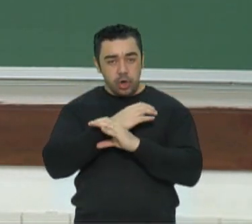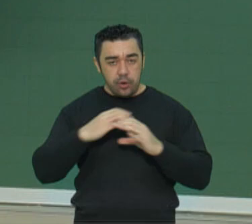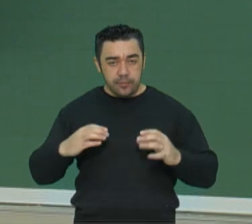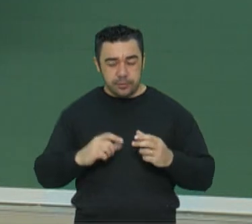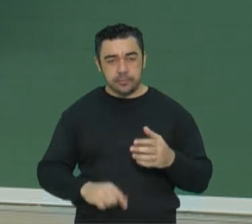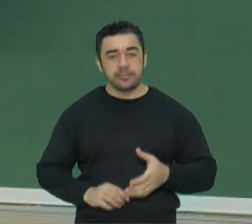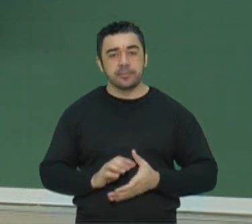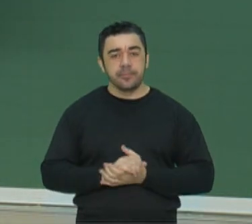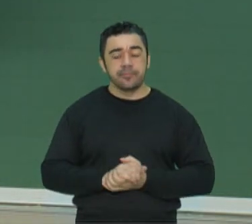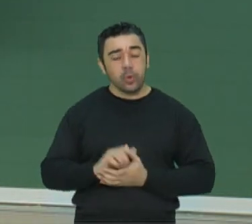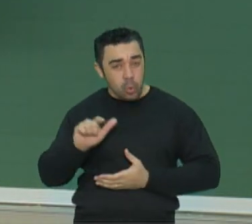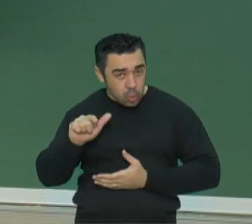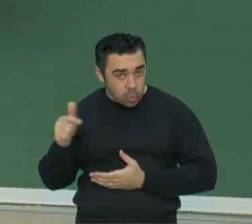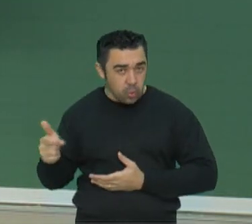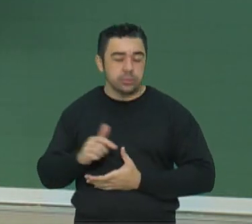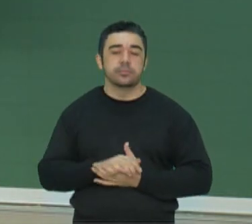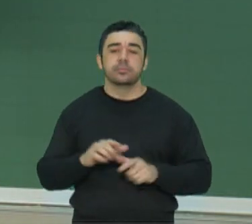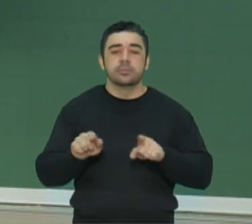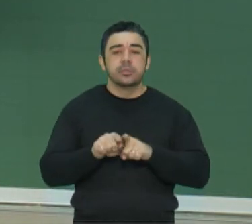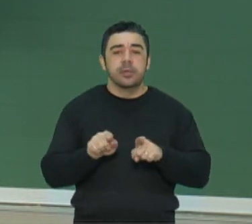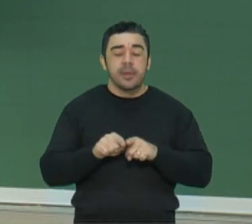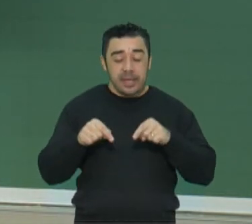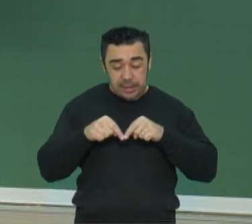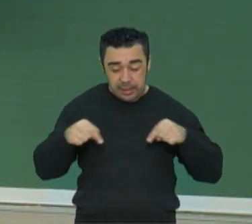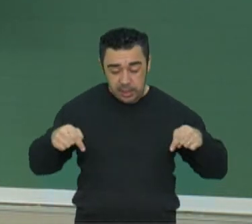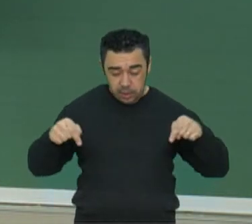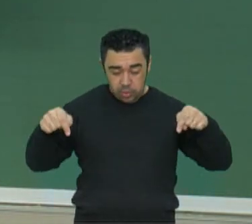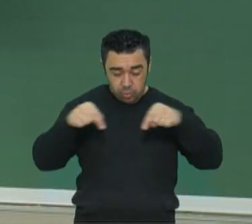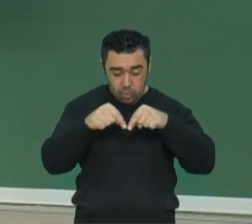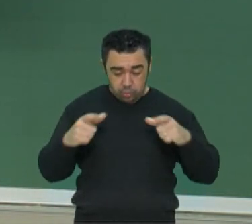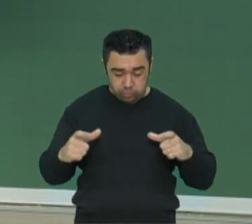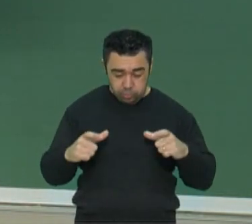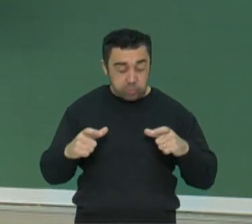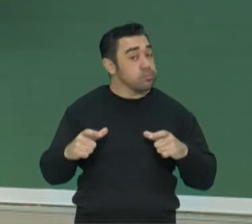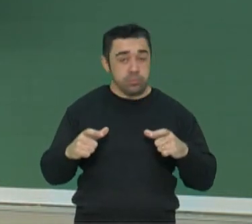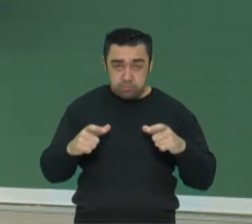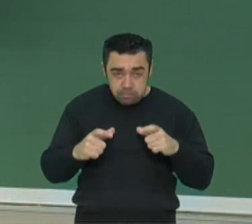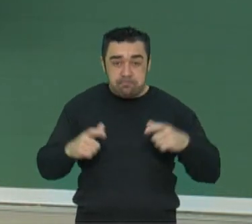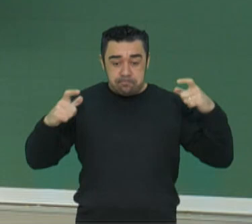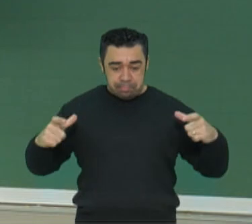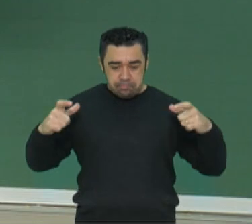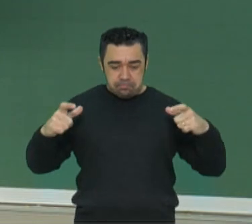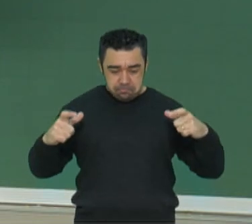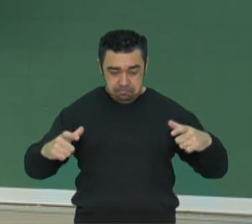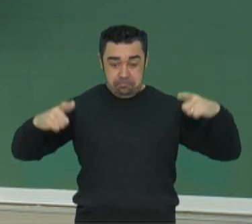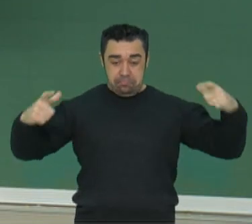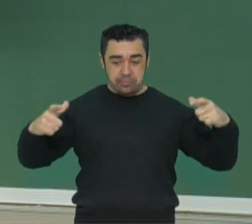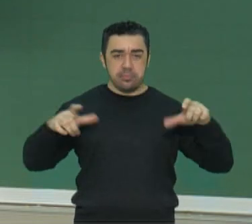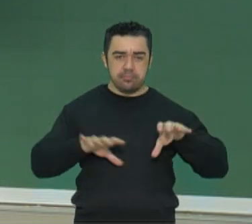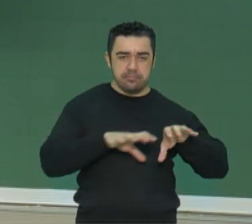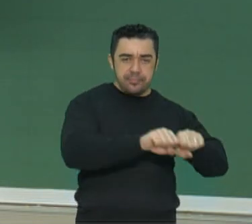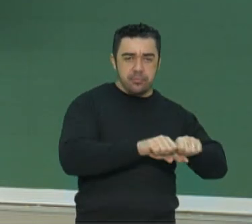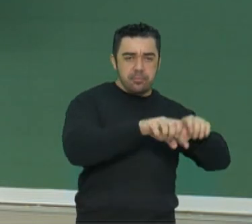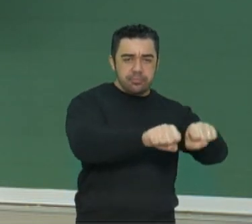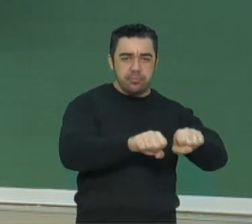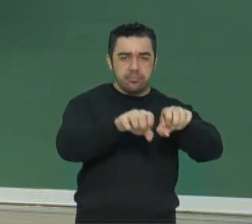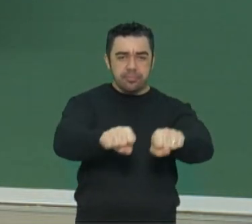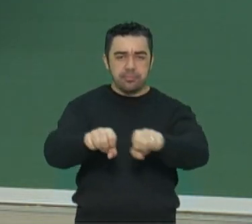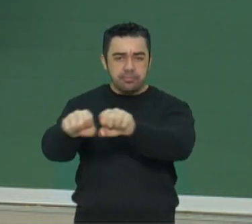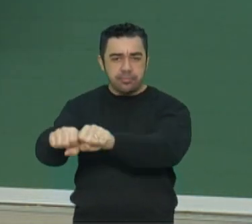característica, expansionismo territorial. Aumentar o território, conquistar mais espaço.